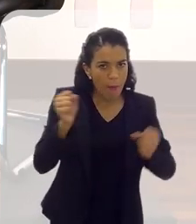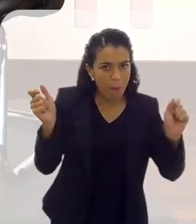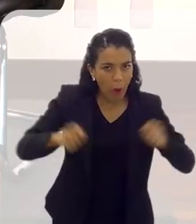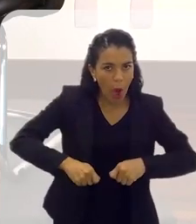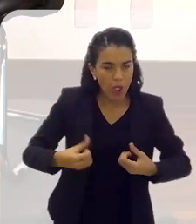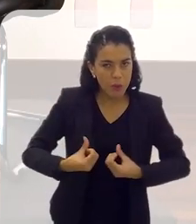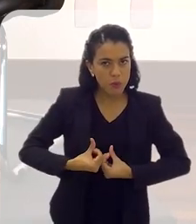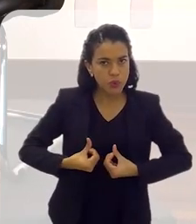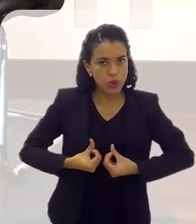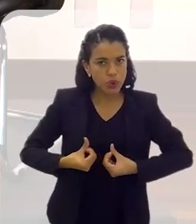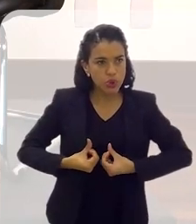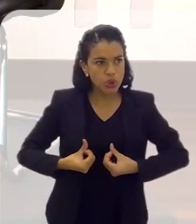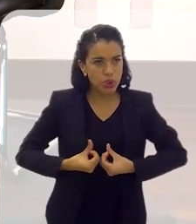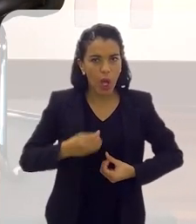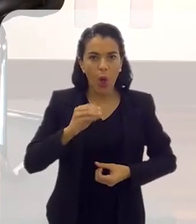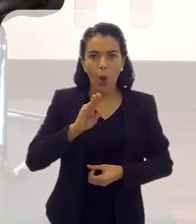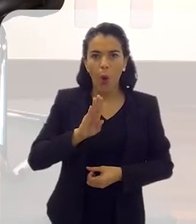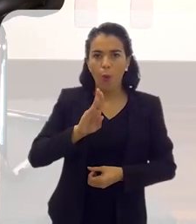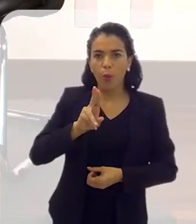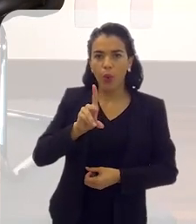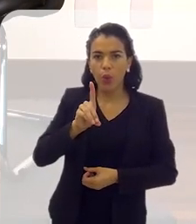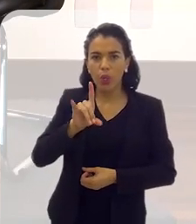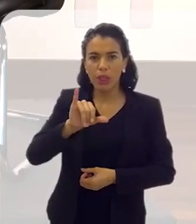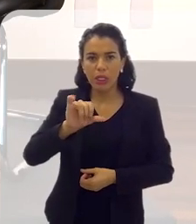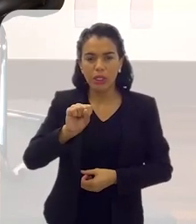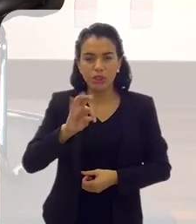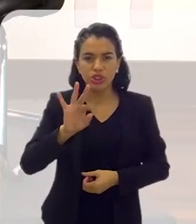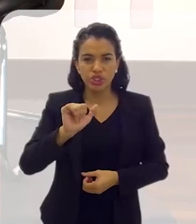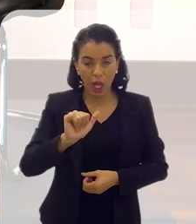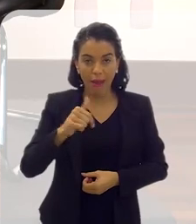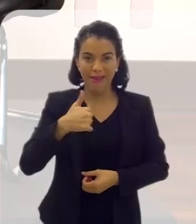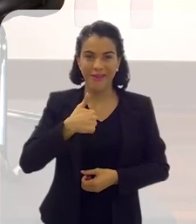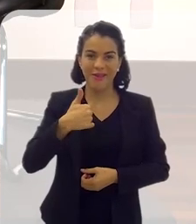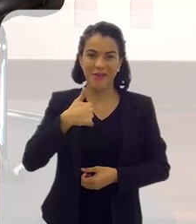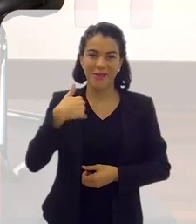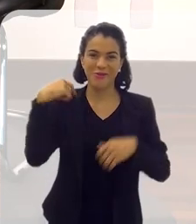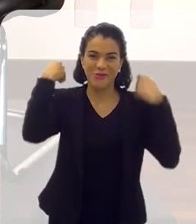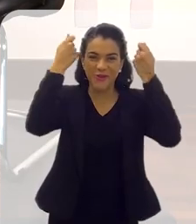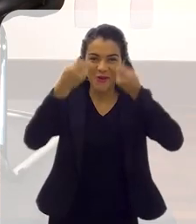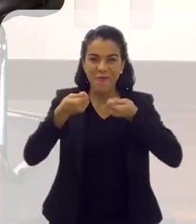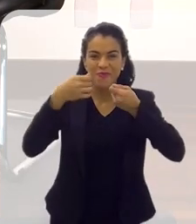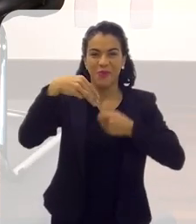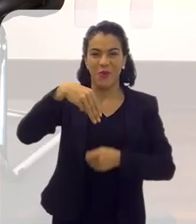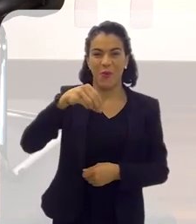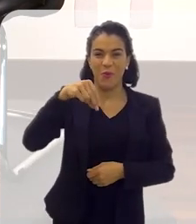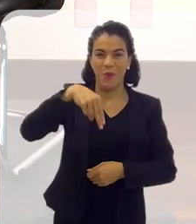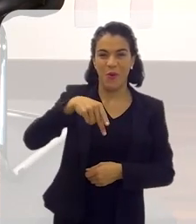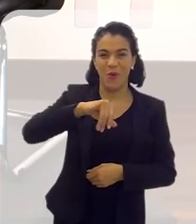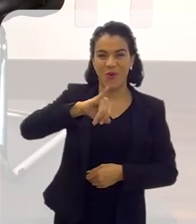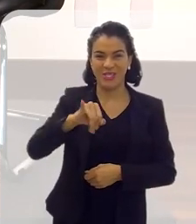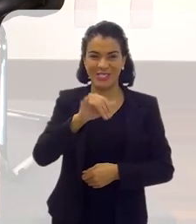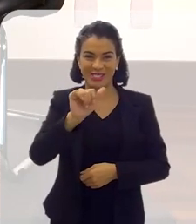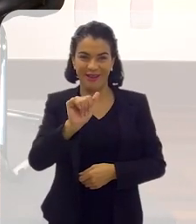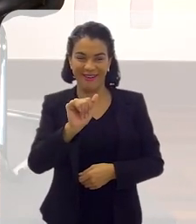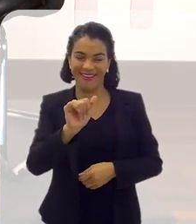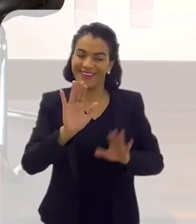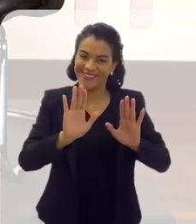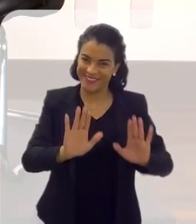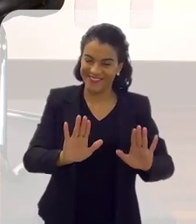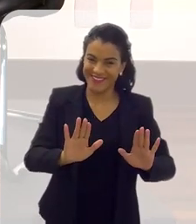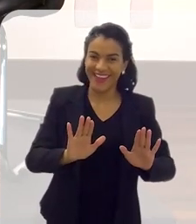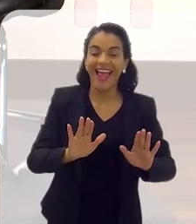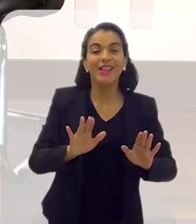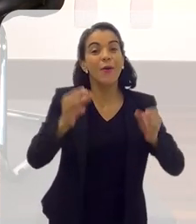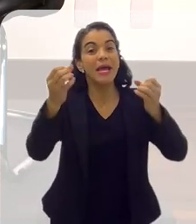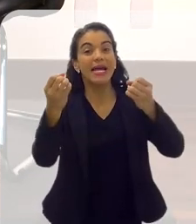mulher podia ser budista. E ela falou, não, eu sou uma monja, não sou... Aí explica o que é.